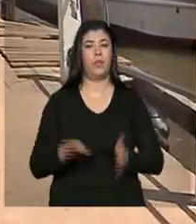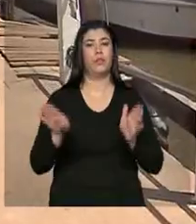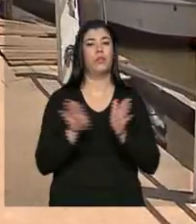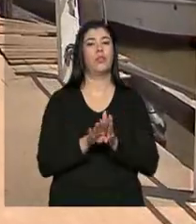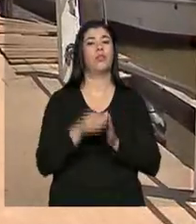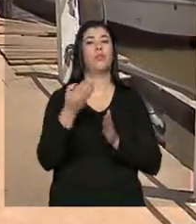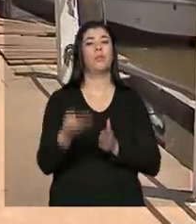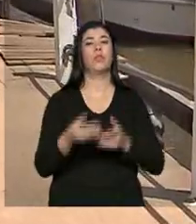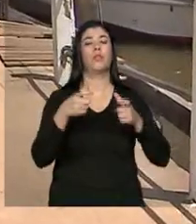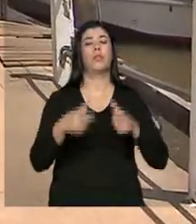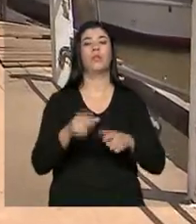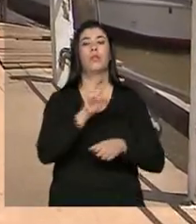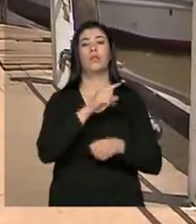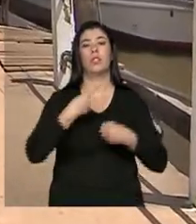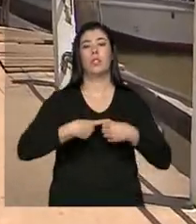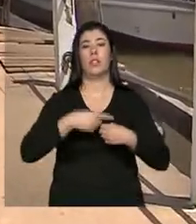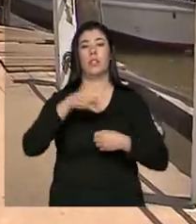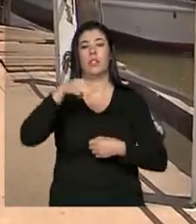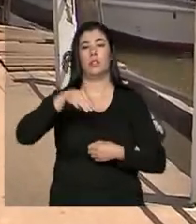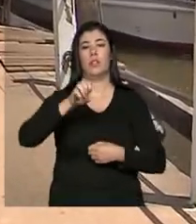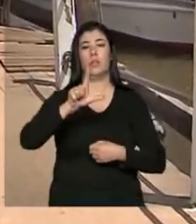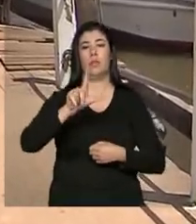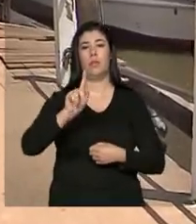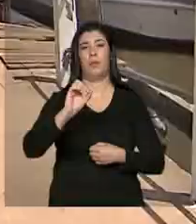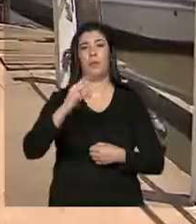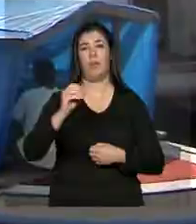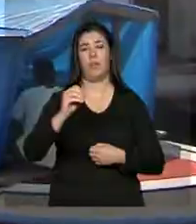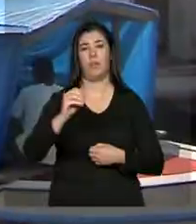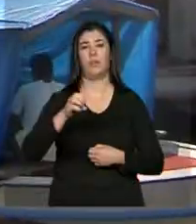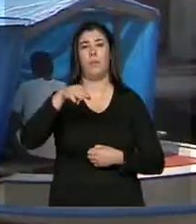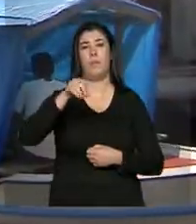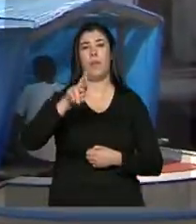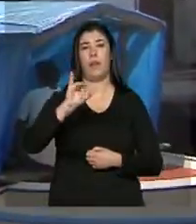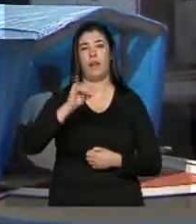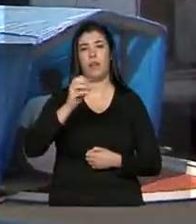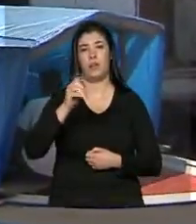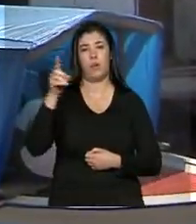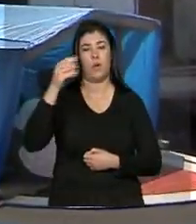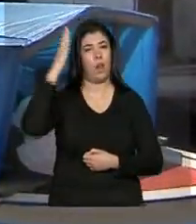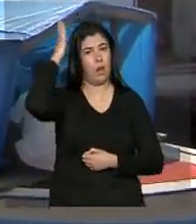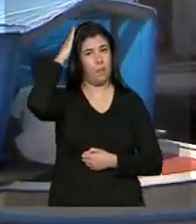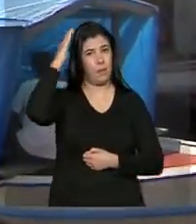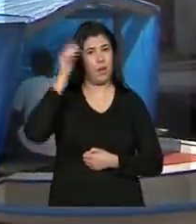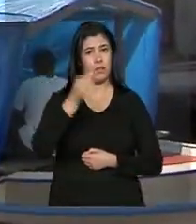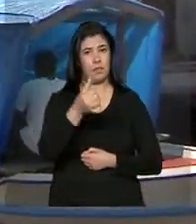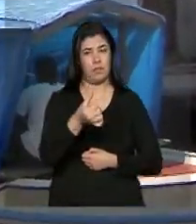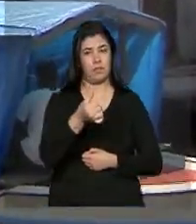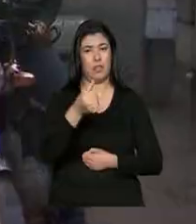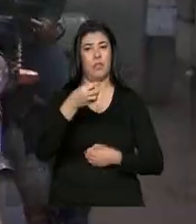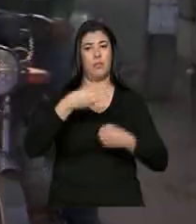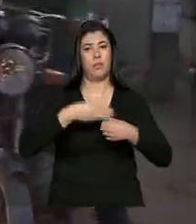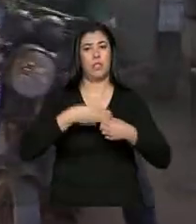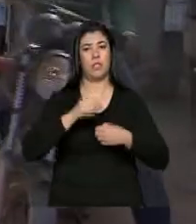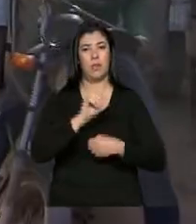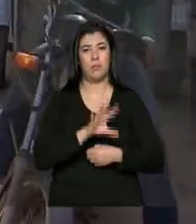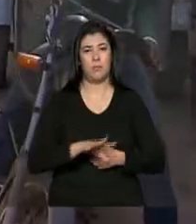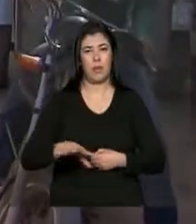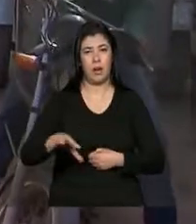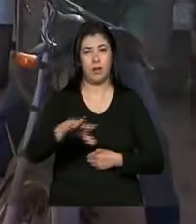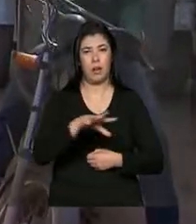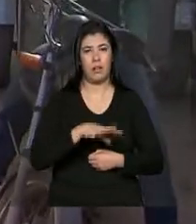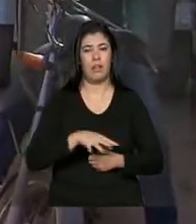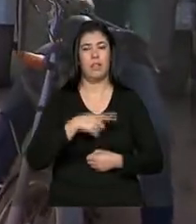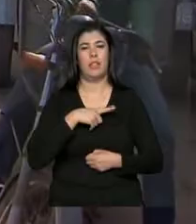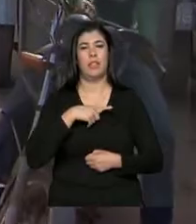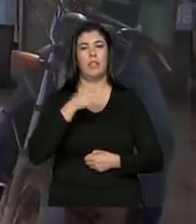Chegamos em Melgaço, que fica no Marajó, estado do Pará, e é um dos 16 municípios desse arquipélago. Com uma população de